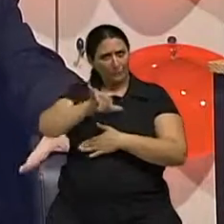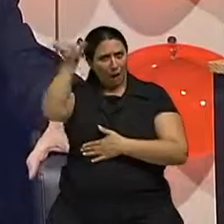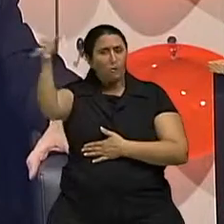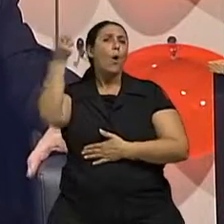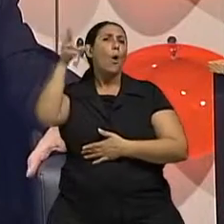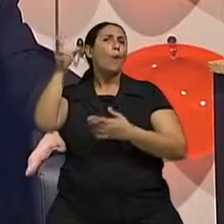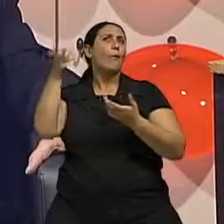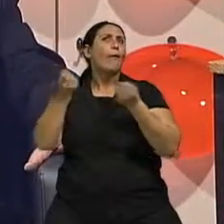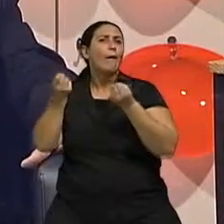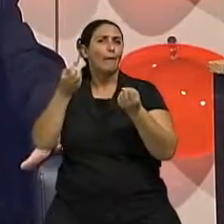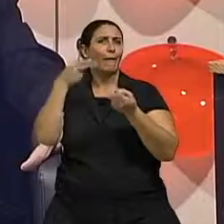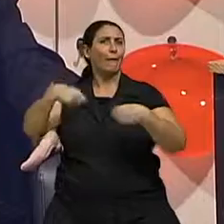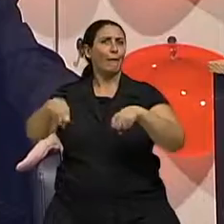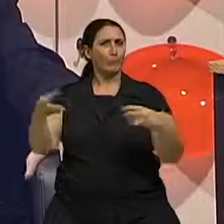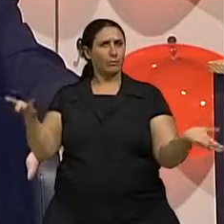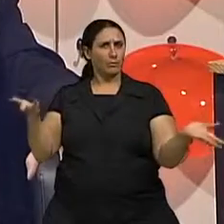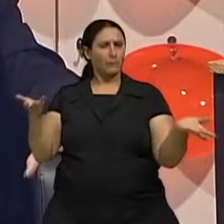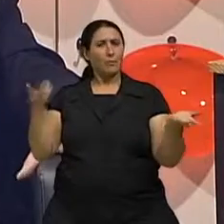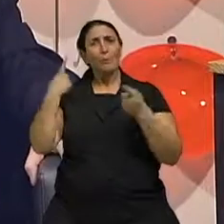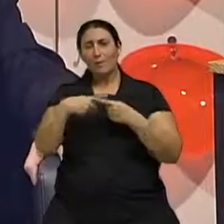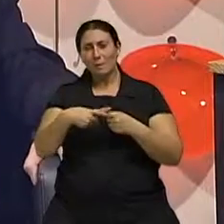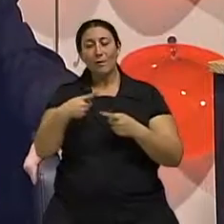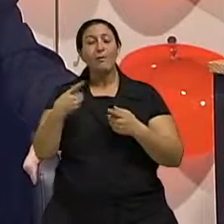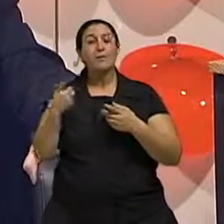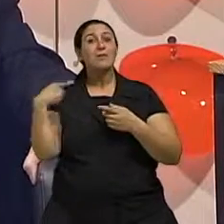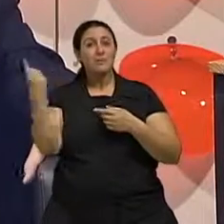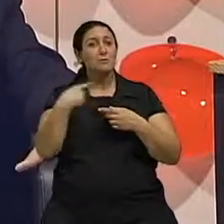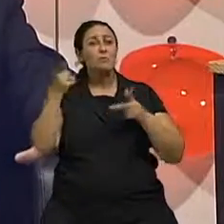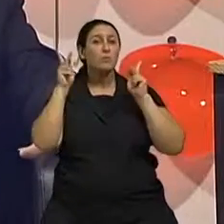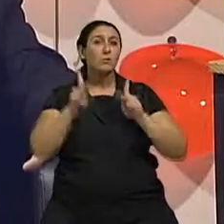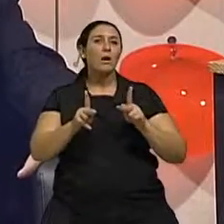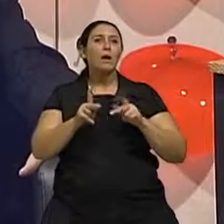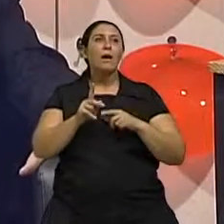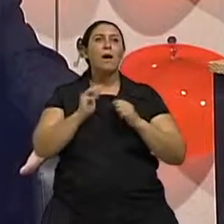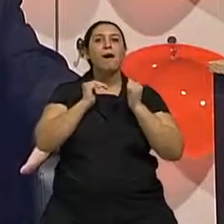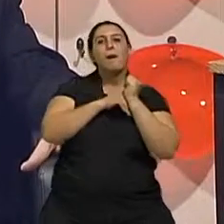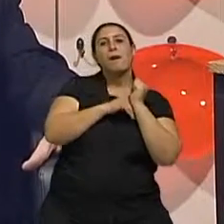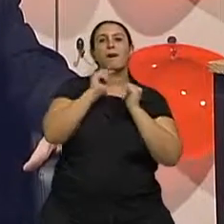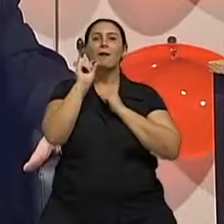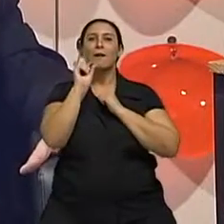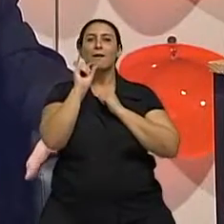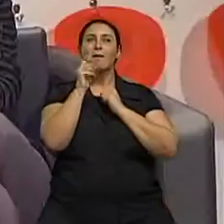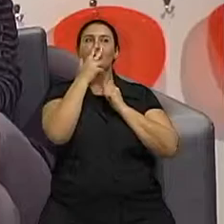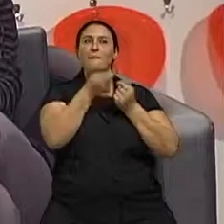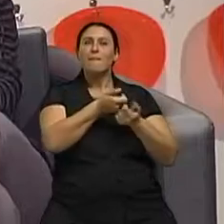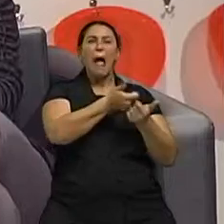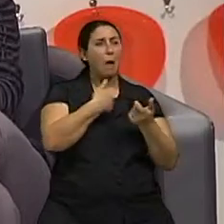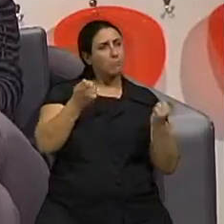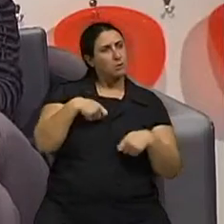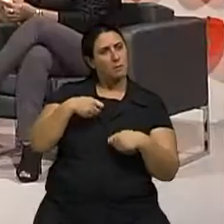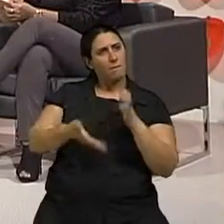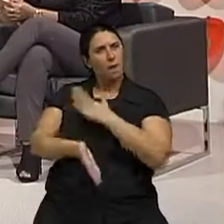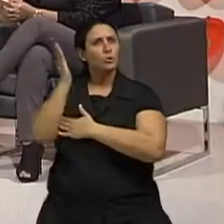pouquinho o paciente. Porque o paciente também procura, no seu benefício, esconder algumas coisas do médico. Ah, Às vezes até inconsciente, né?